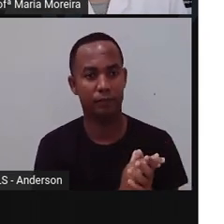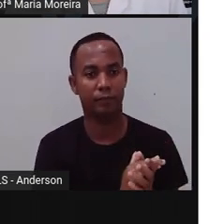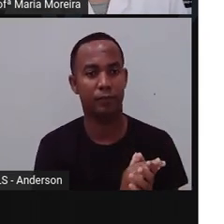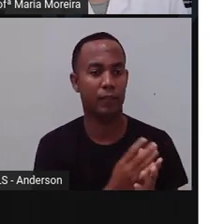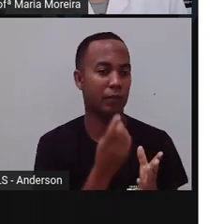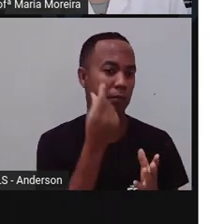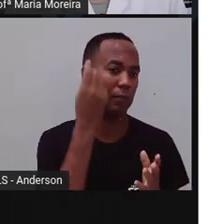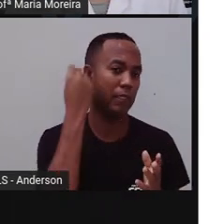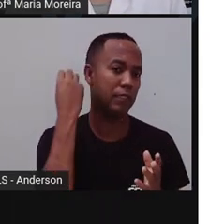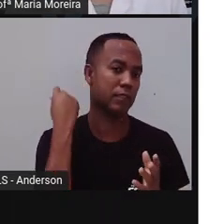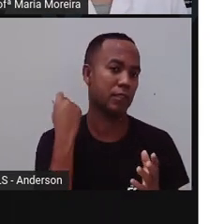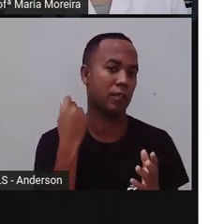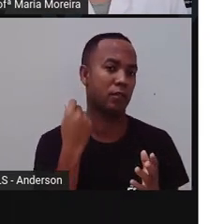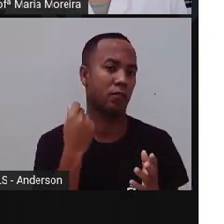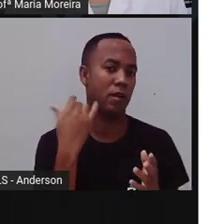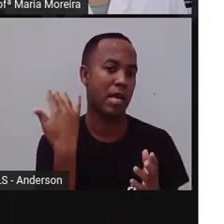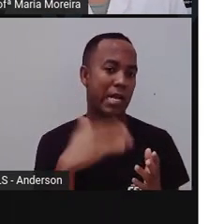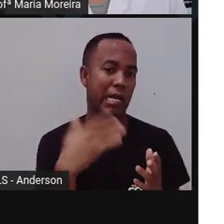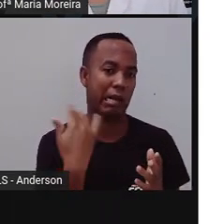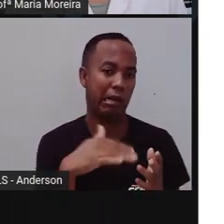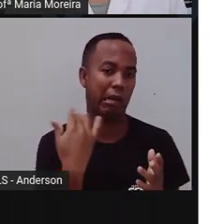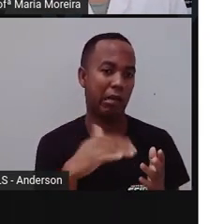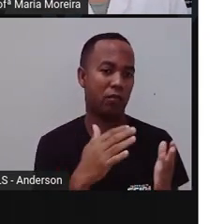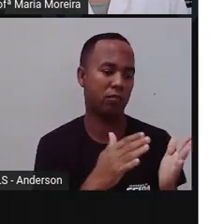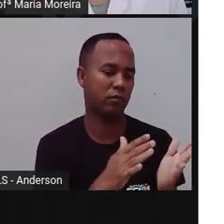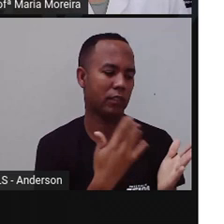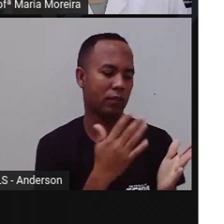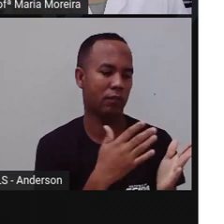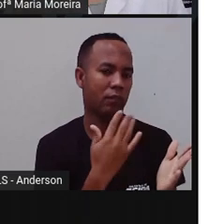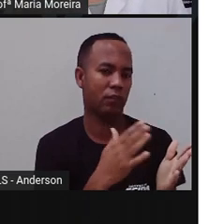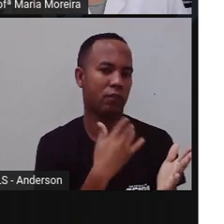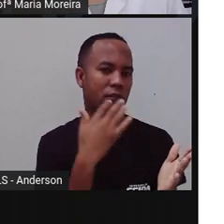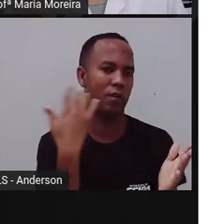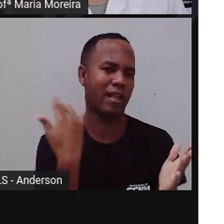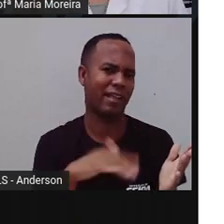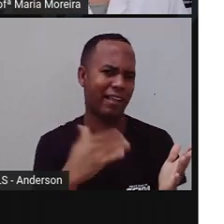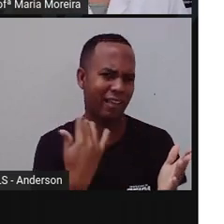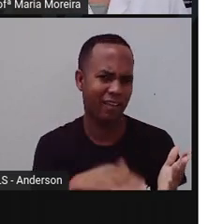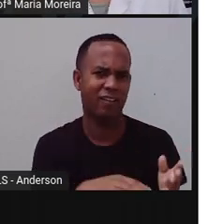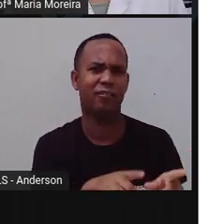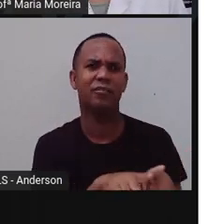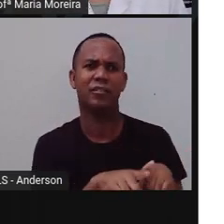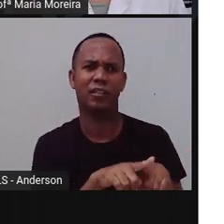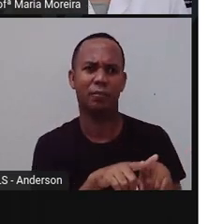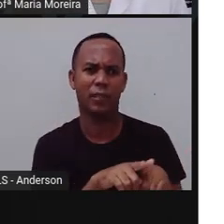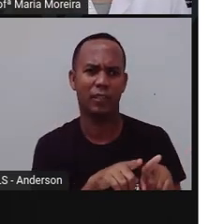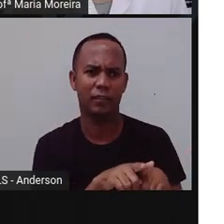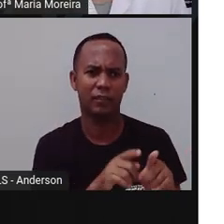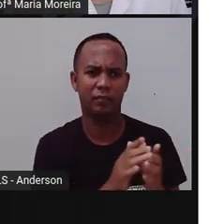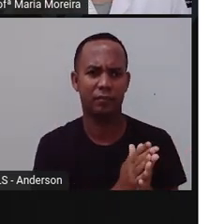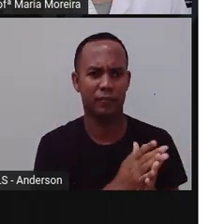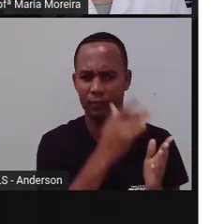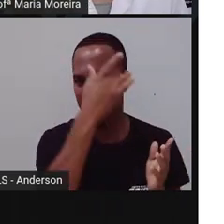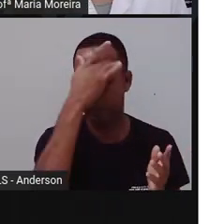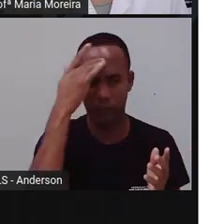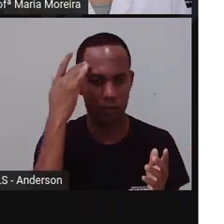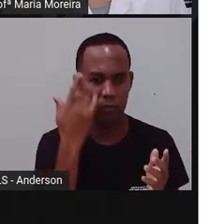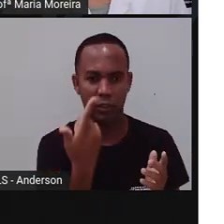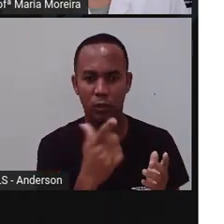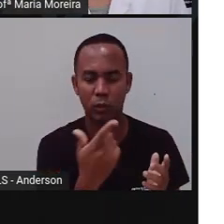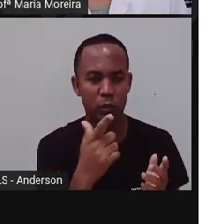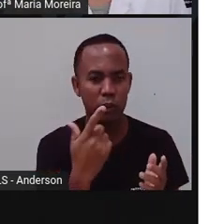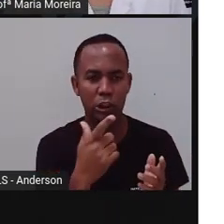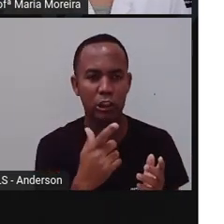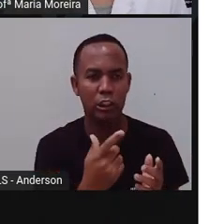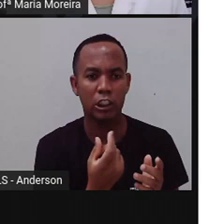dos livros? Pois é, para estudar a gente precisa de livros. E nem todo mundo, na verdade, as pessoas, não tinham condições de